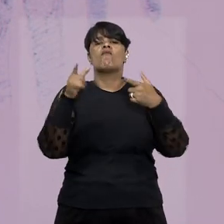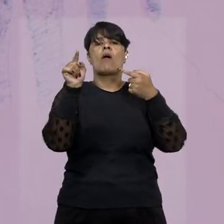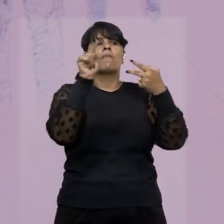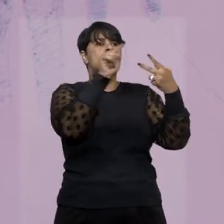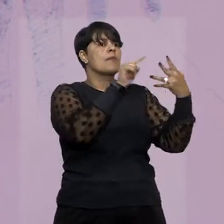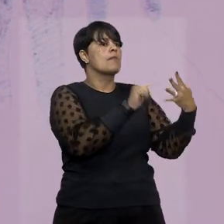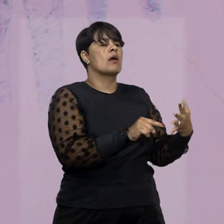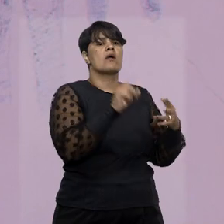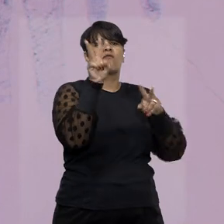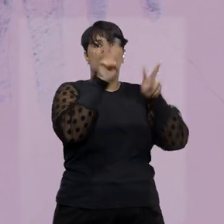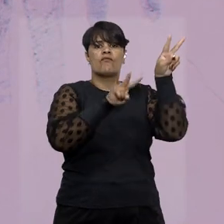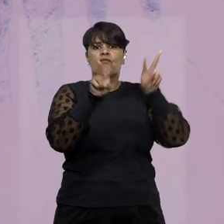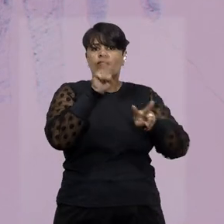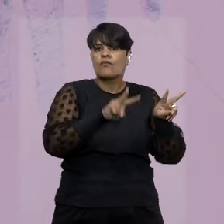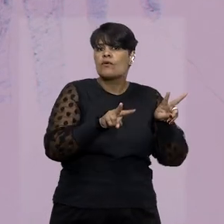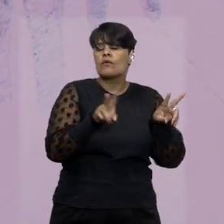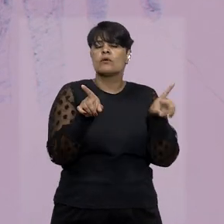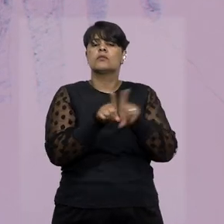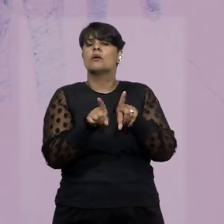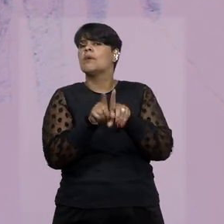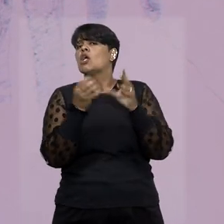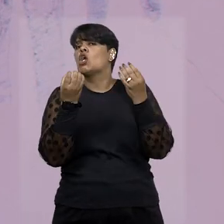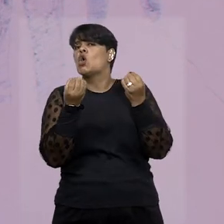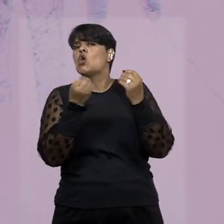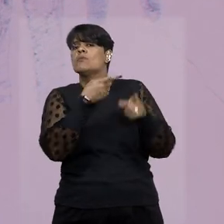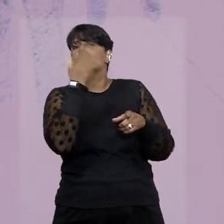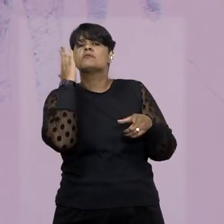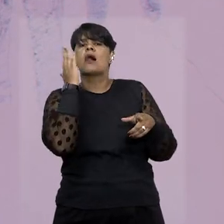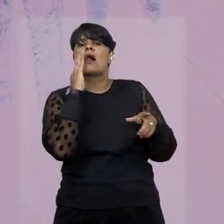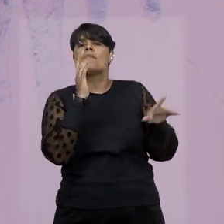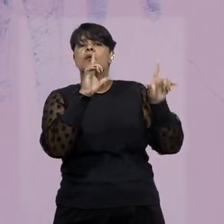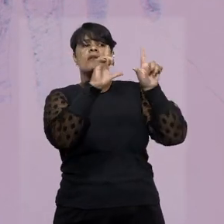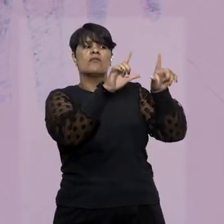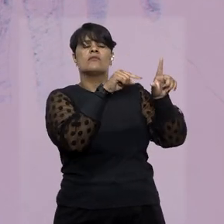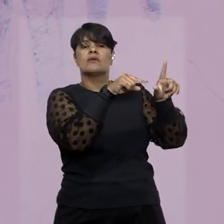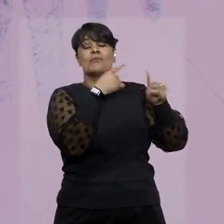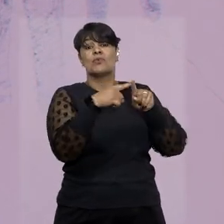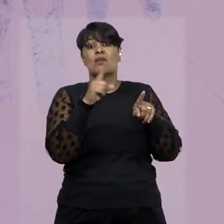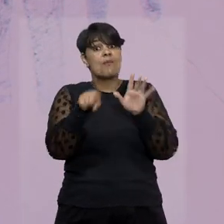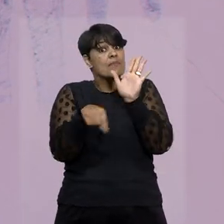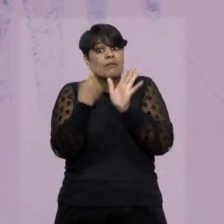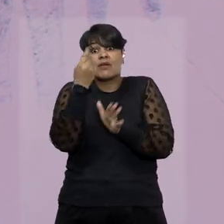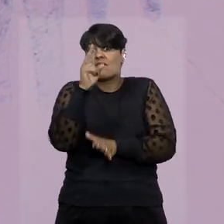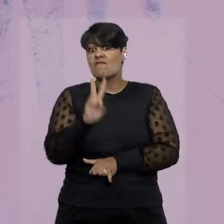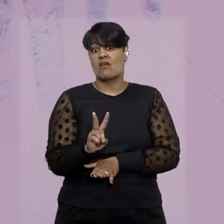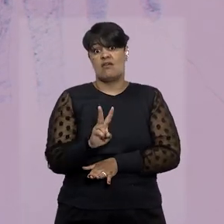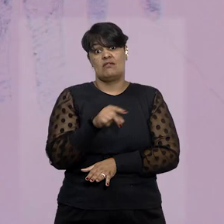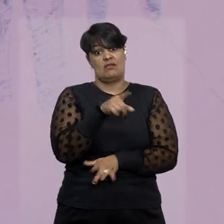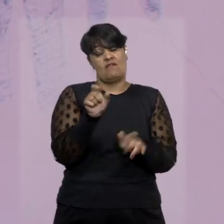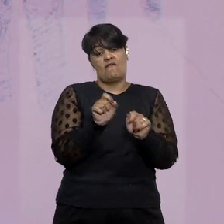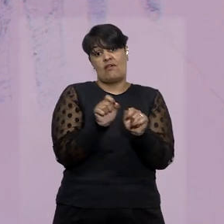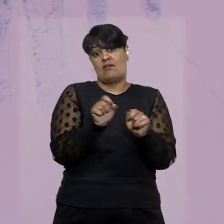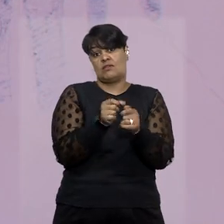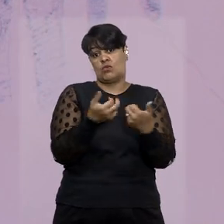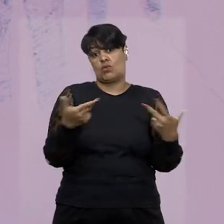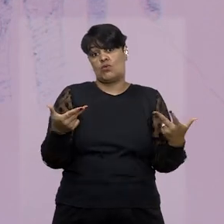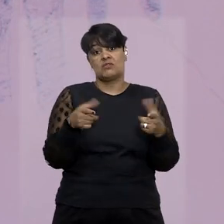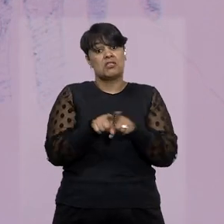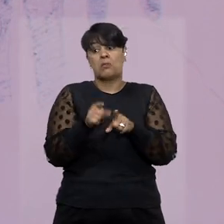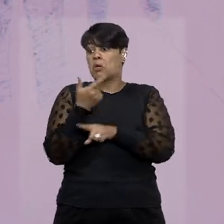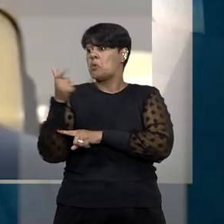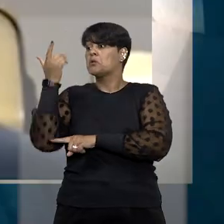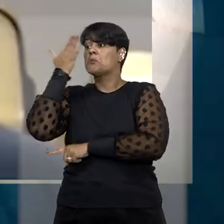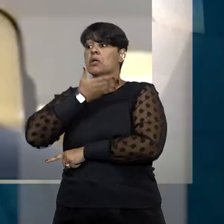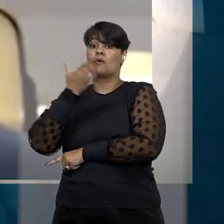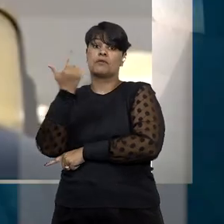apresentadas e como a foto do réu chegou às mãos dos policiais. Já que ele era primário, além de não haver nenhuma outra prova para a